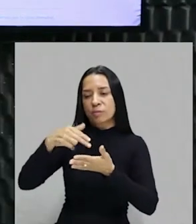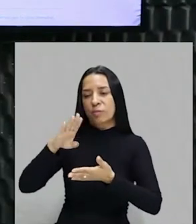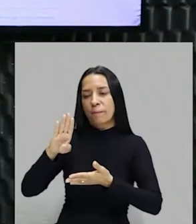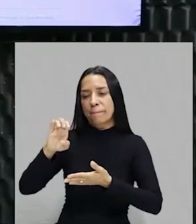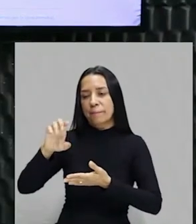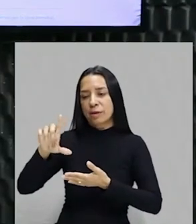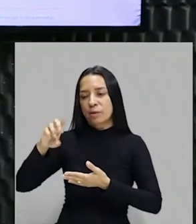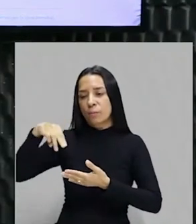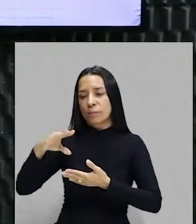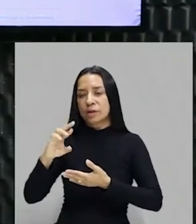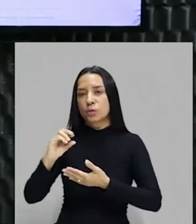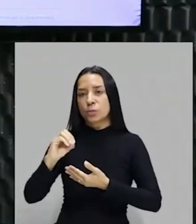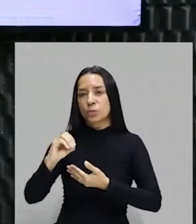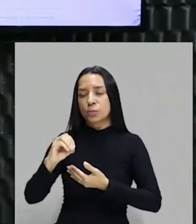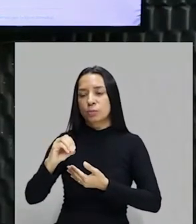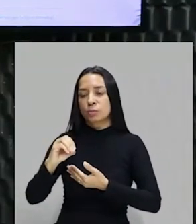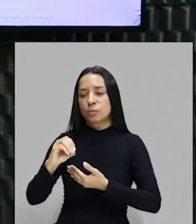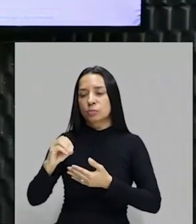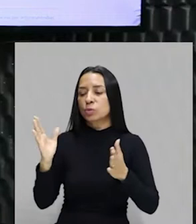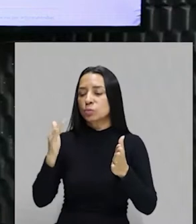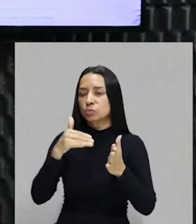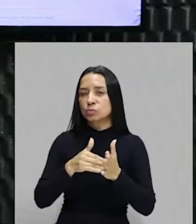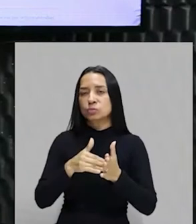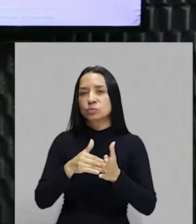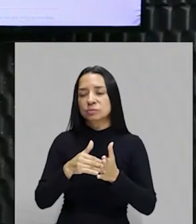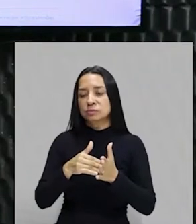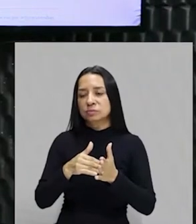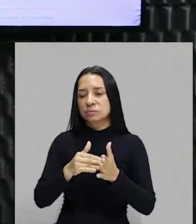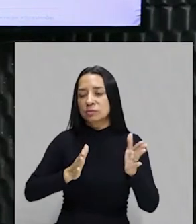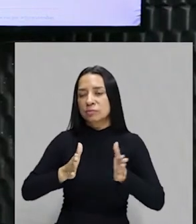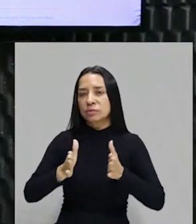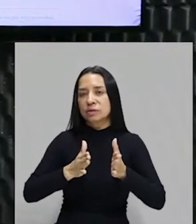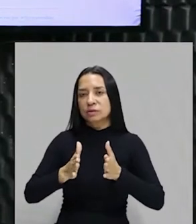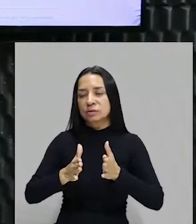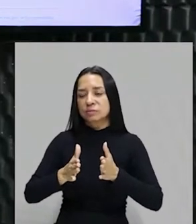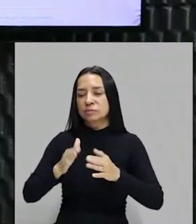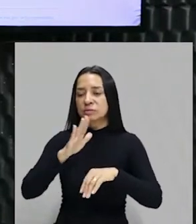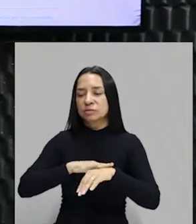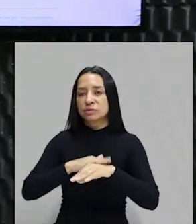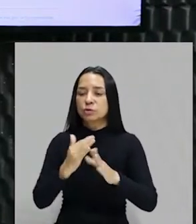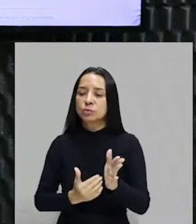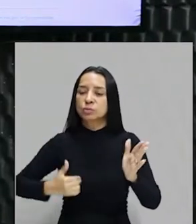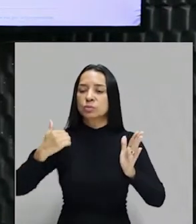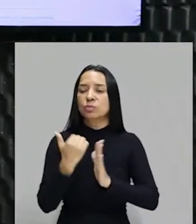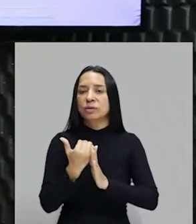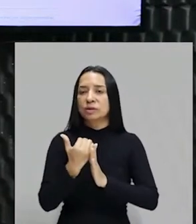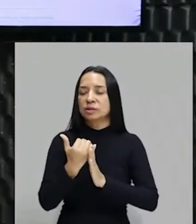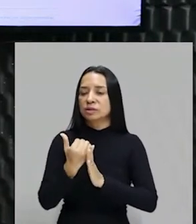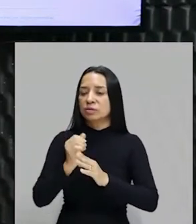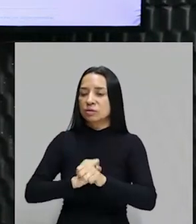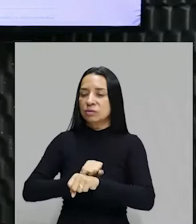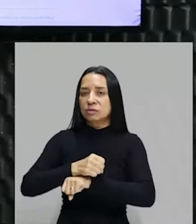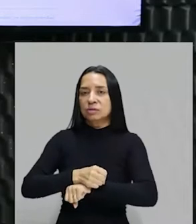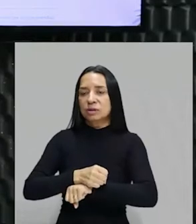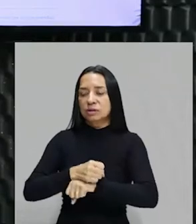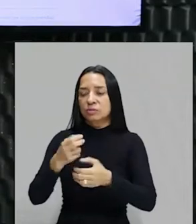Almeida. Belmiro de Almeida já é um dos últimos num período que a chama de superação do academicismo. Os pintores que estudaram